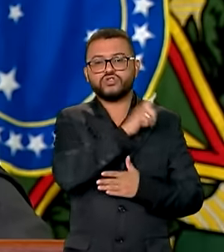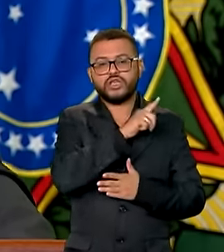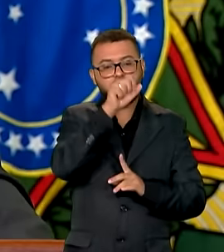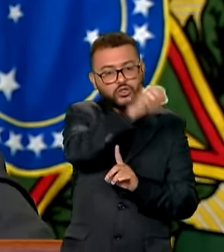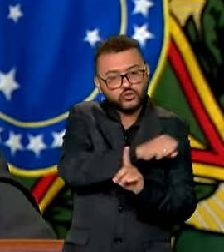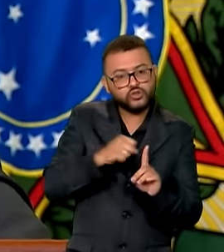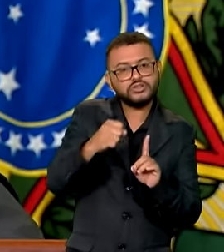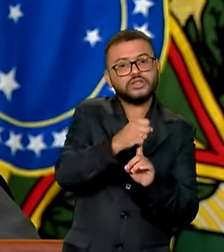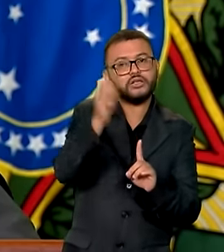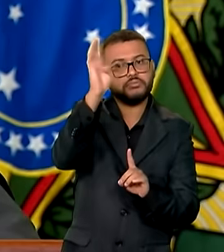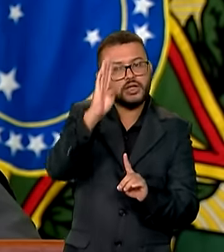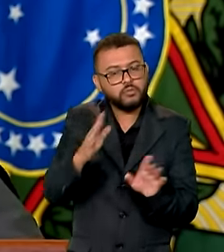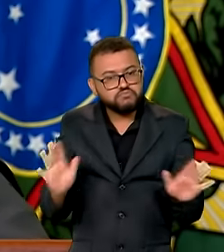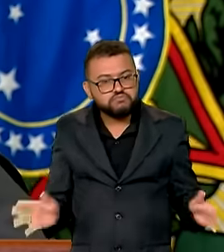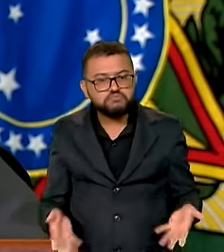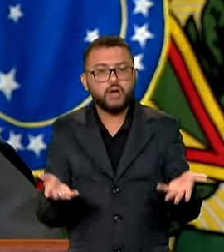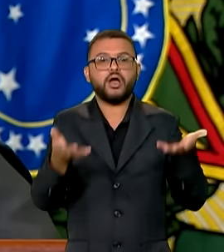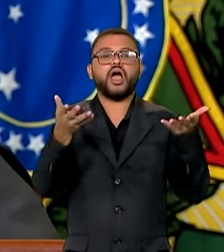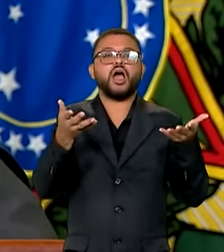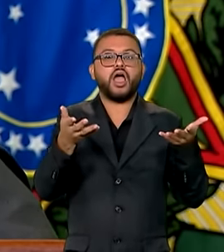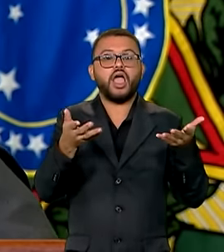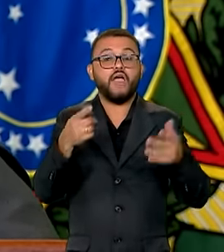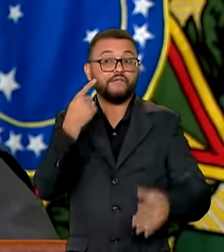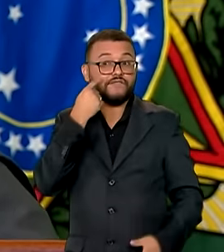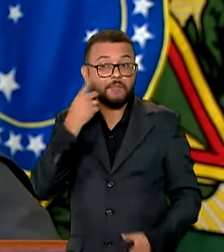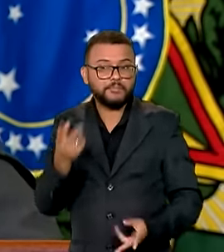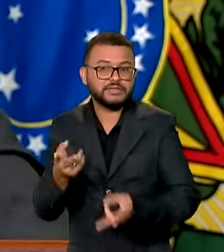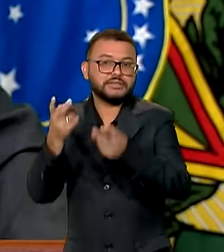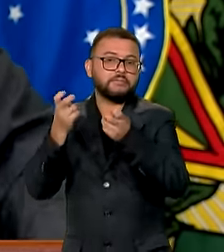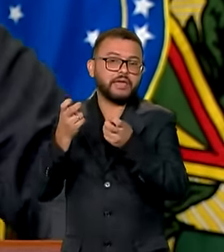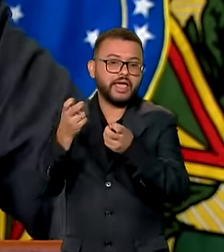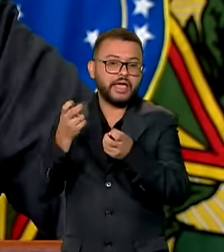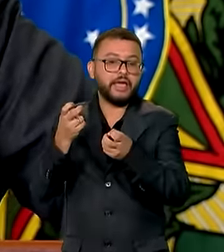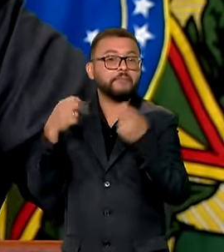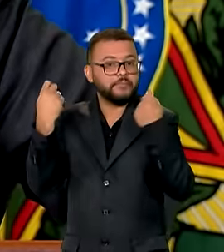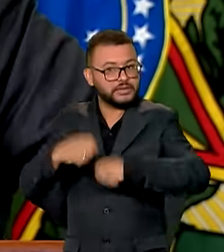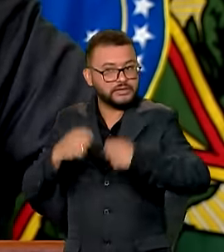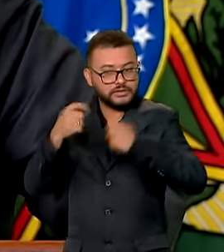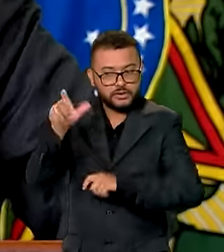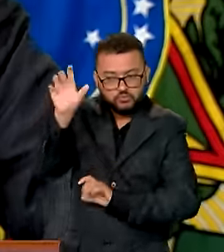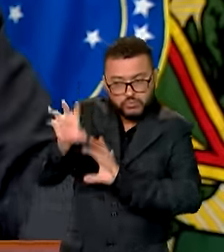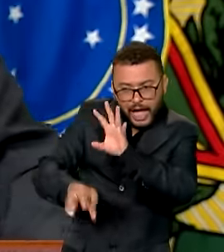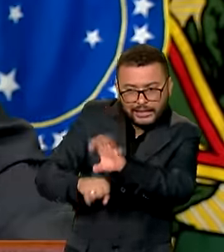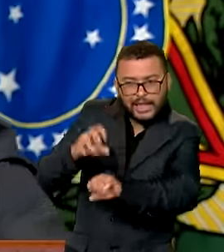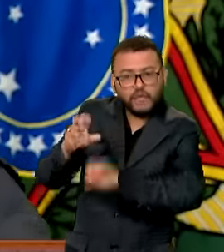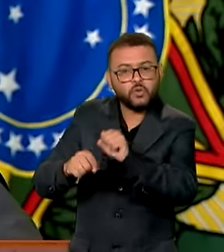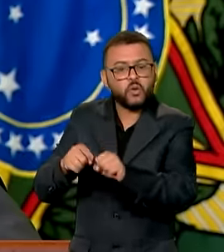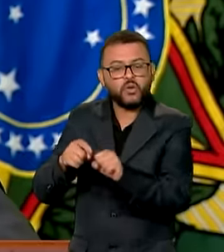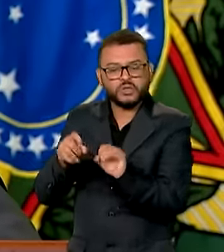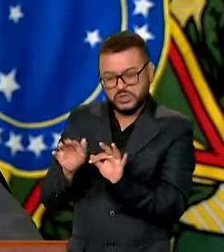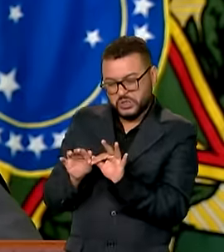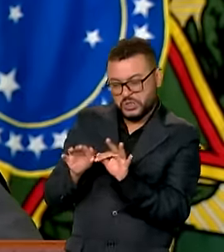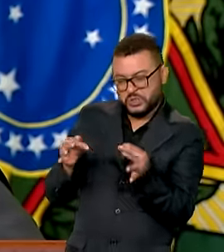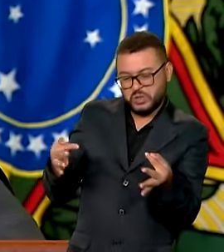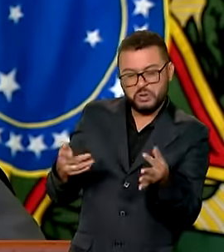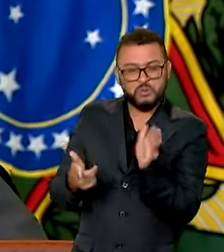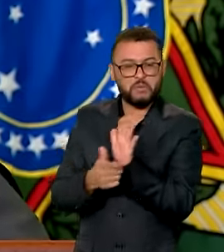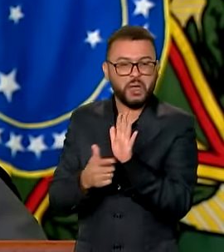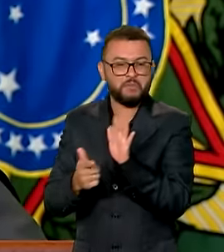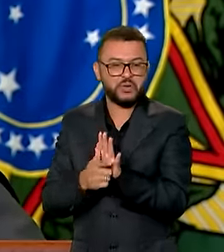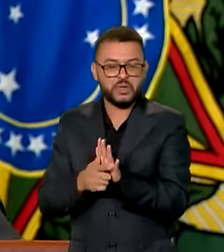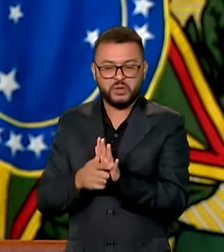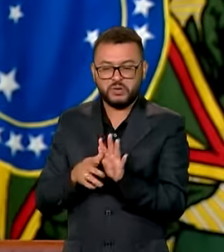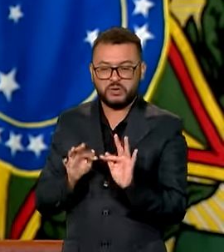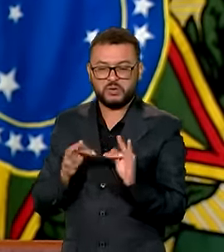sociedade brasileira a não ver e a não enxergar vocês nas ruas como catadores de papel e